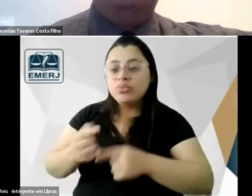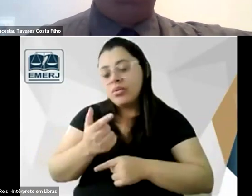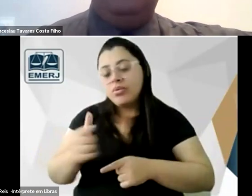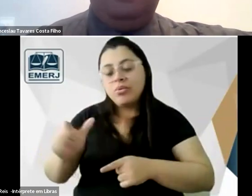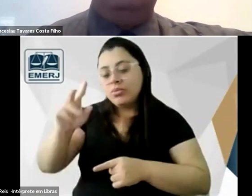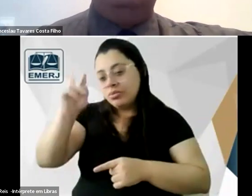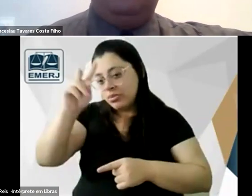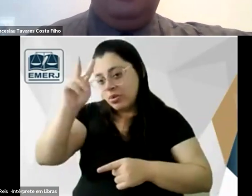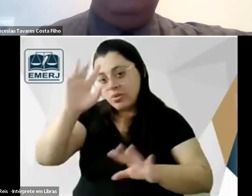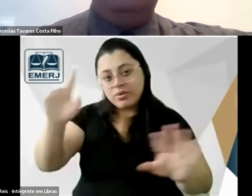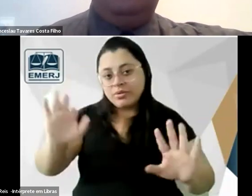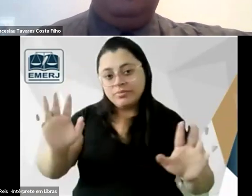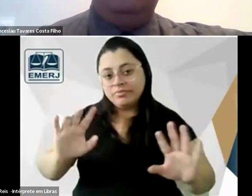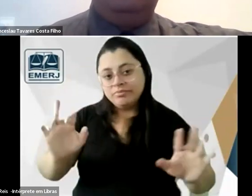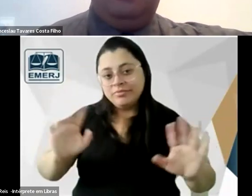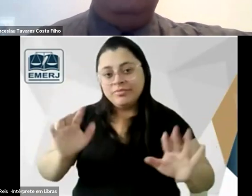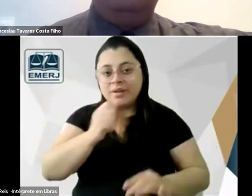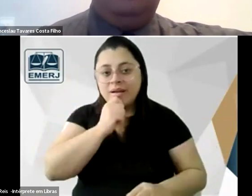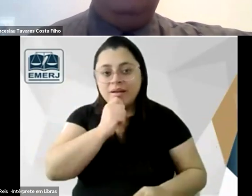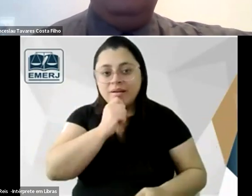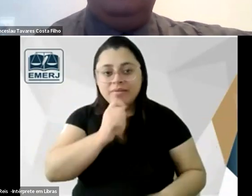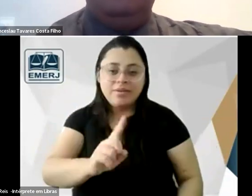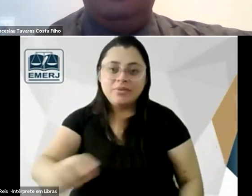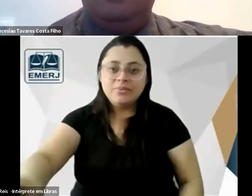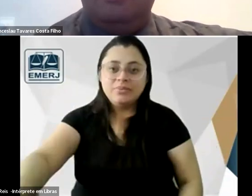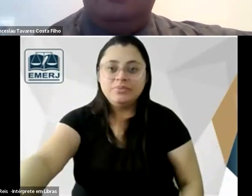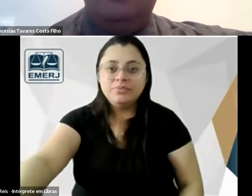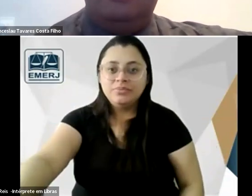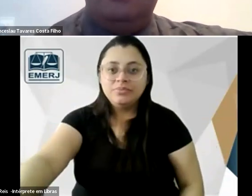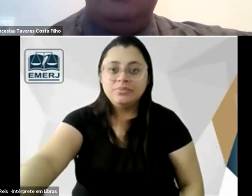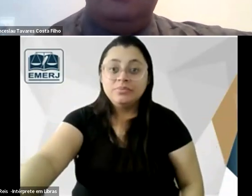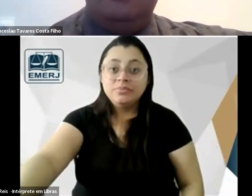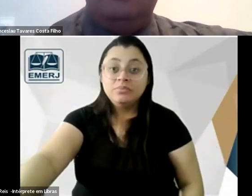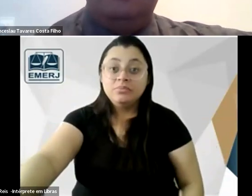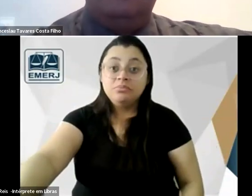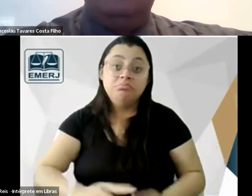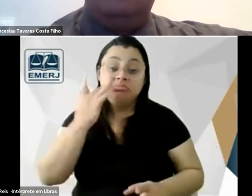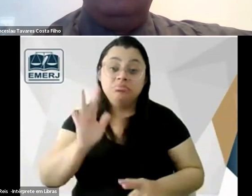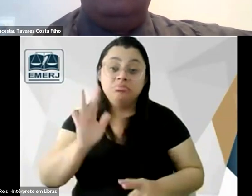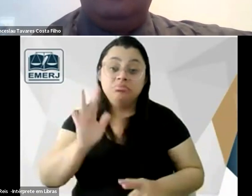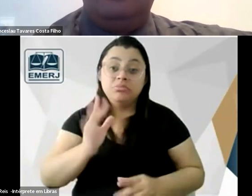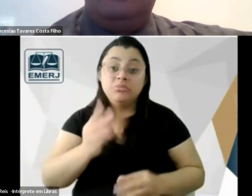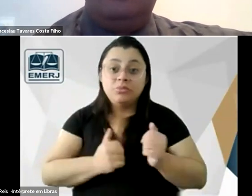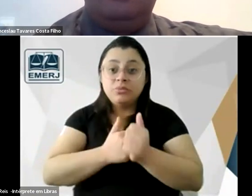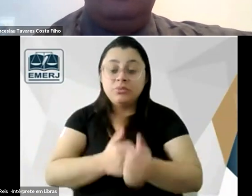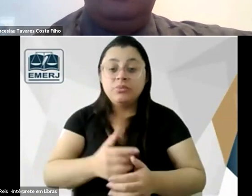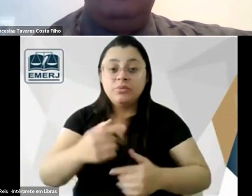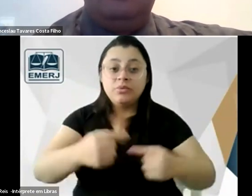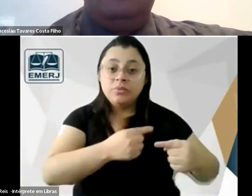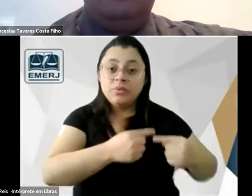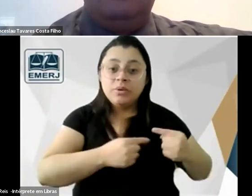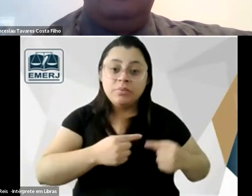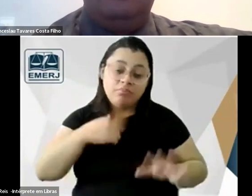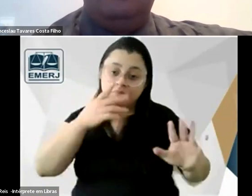ponto não vamos chegar tão longe mas eu não sei como é que seria se ele acompanhasse depois os debates também é puro